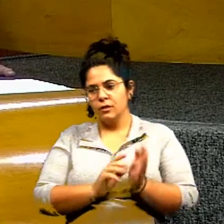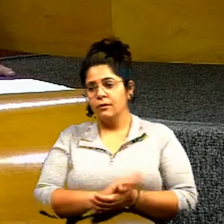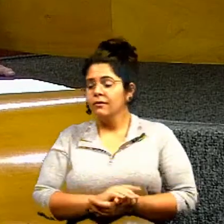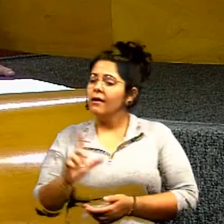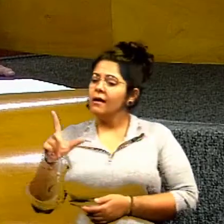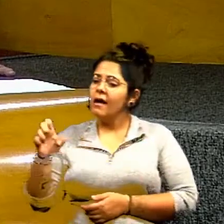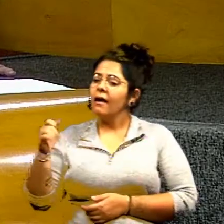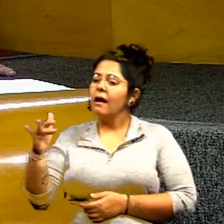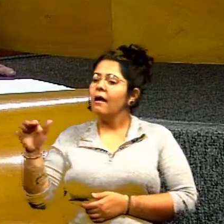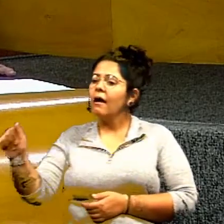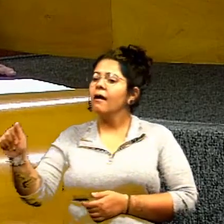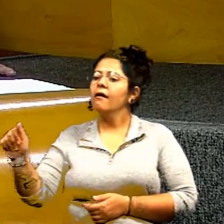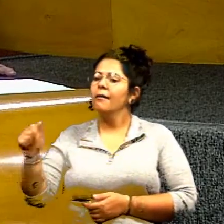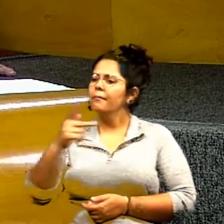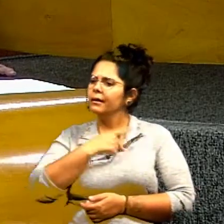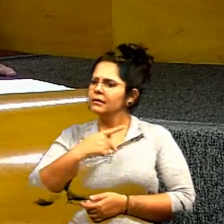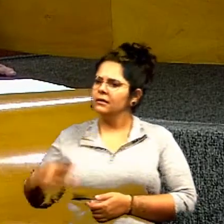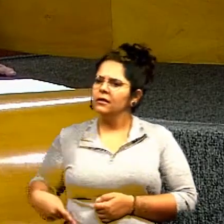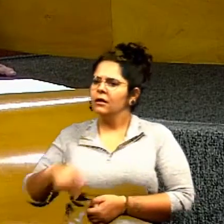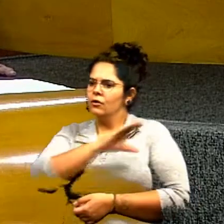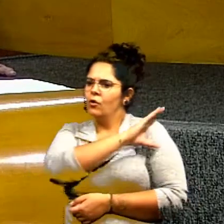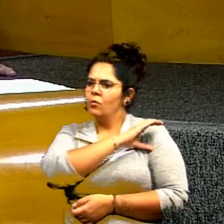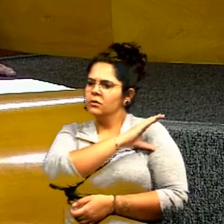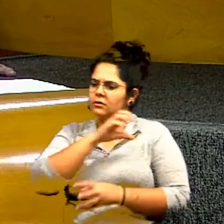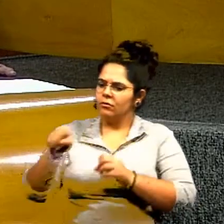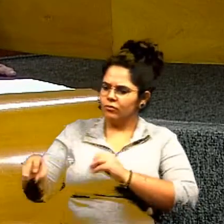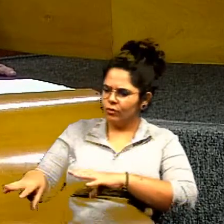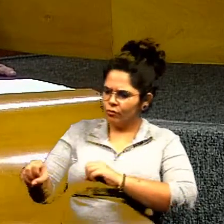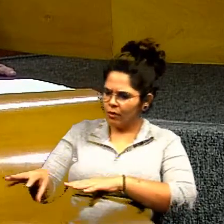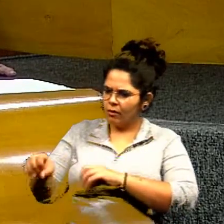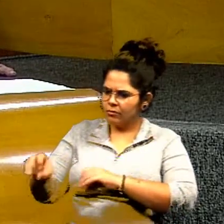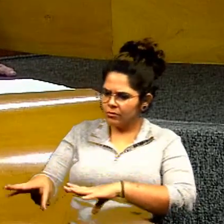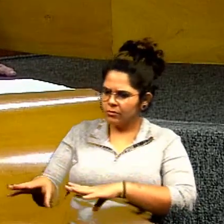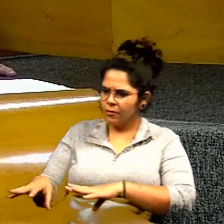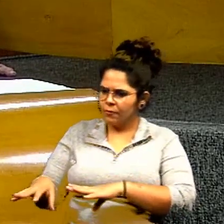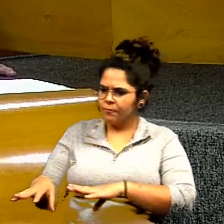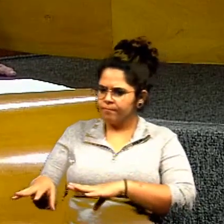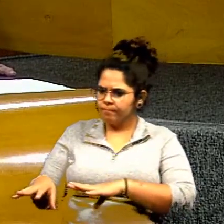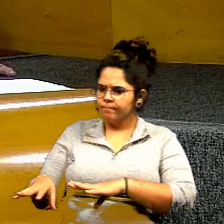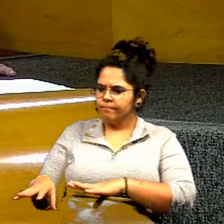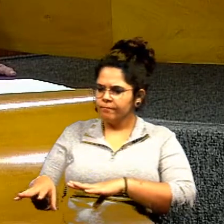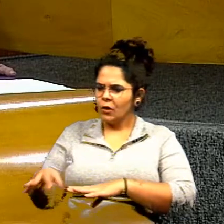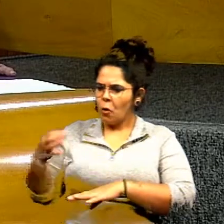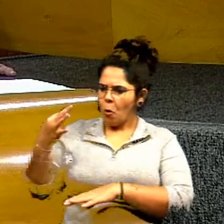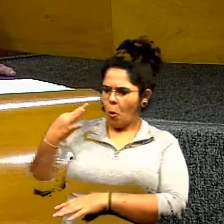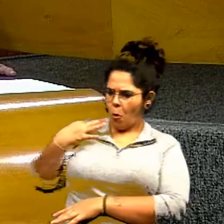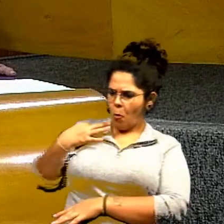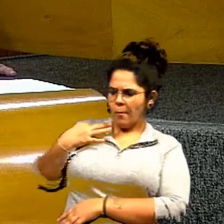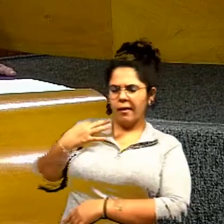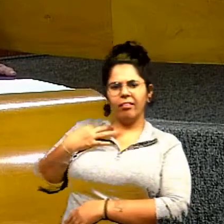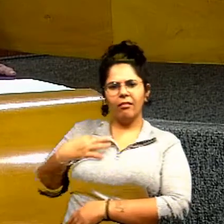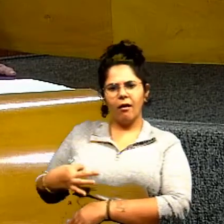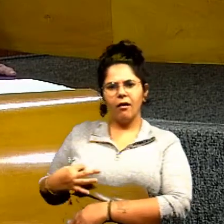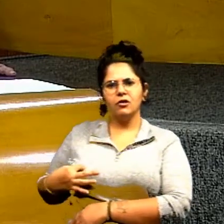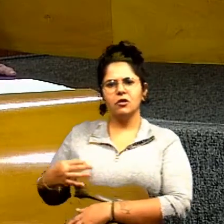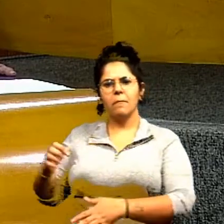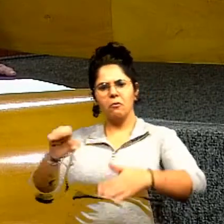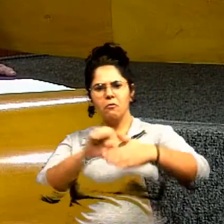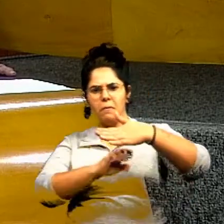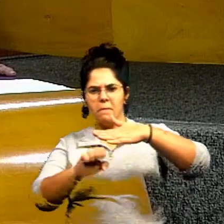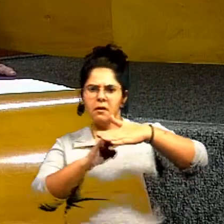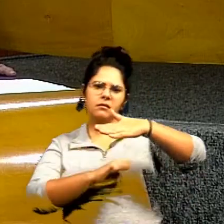Leia Kleber, presidente da Comissão de Educação, dar um título, dar uma homenagem ao